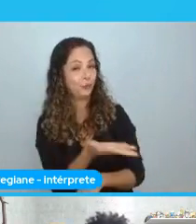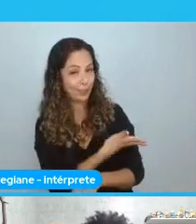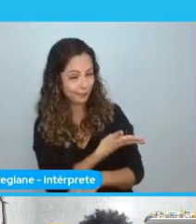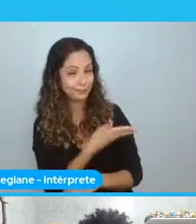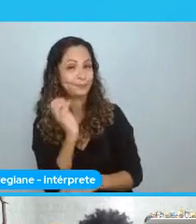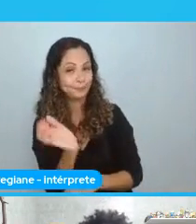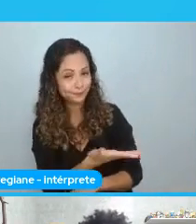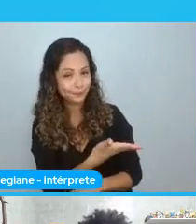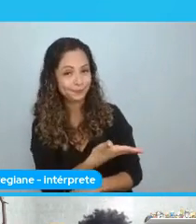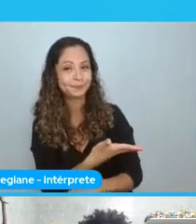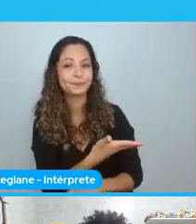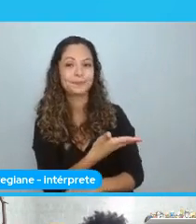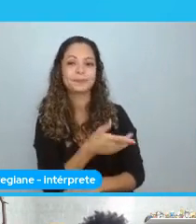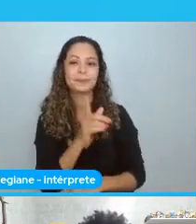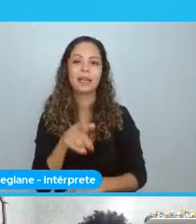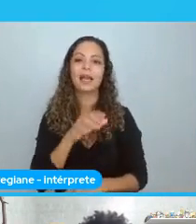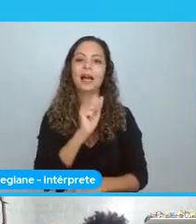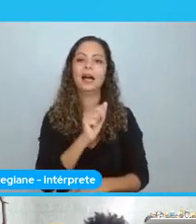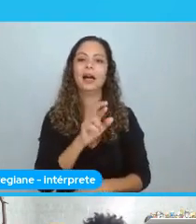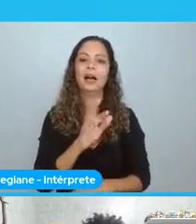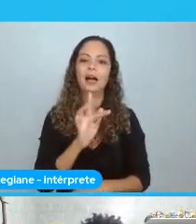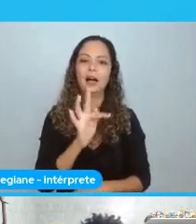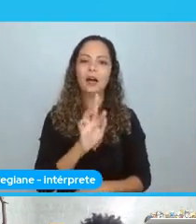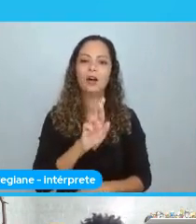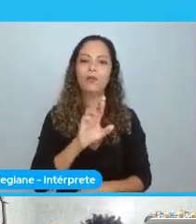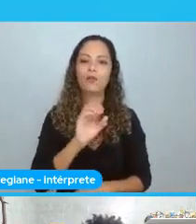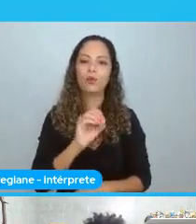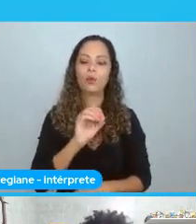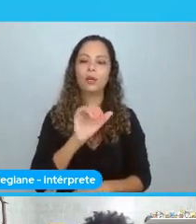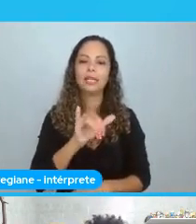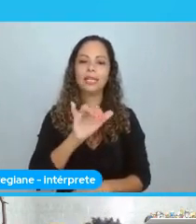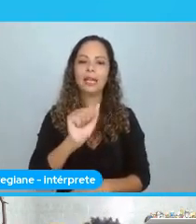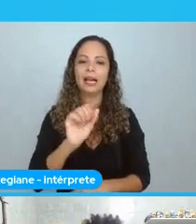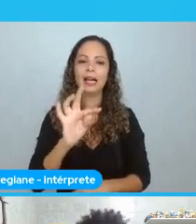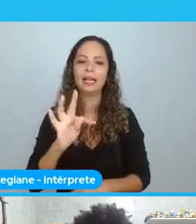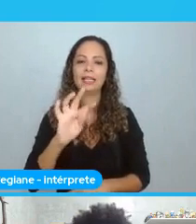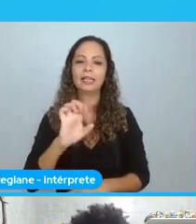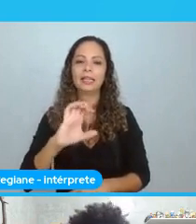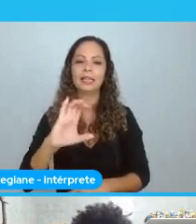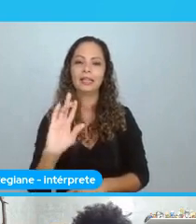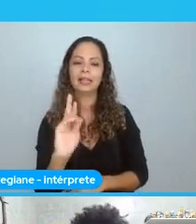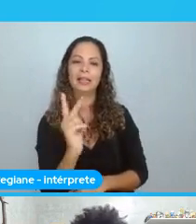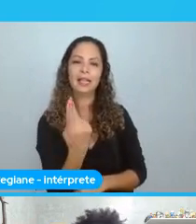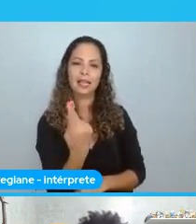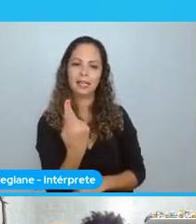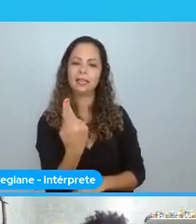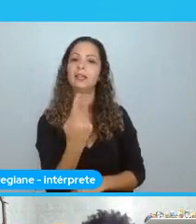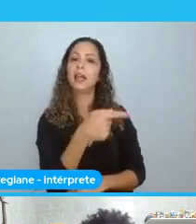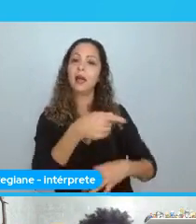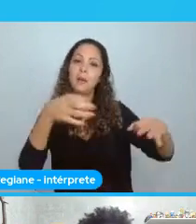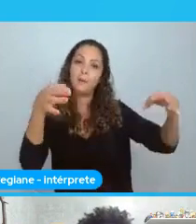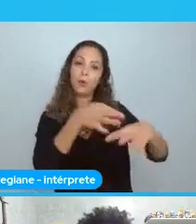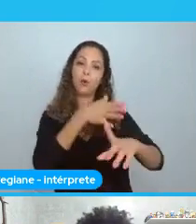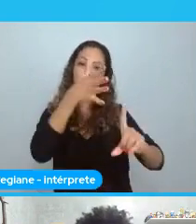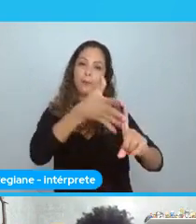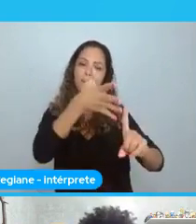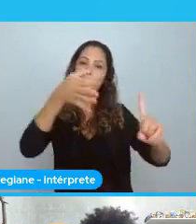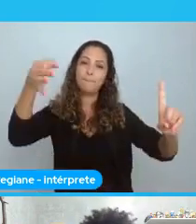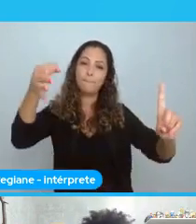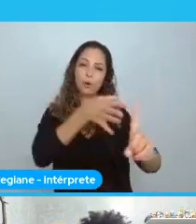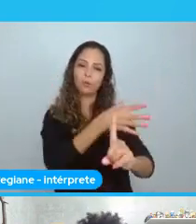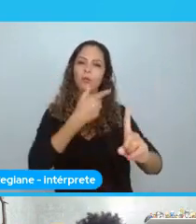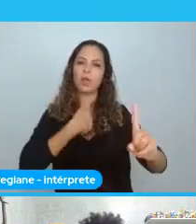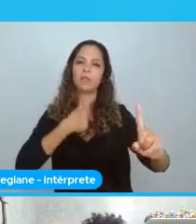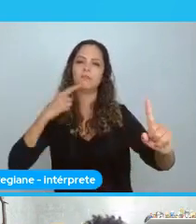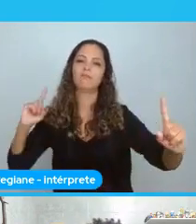Da Afro Eatec. Coloquei aqui. Que é a empresa dela. E aí, quando terminou. Mesma coisa. Fui lá e falei o quanto foi importante. Porque eu estava